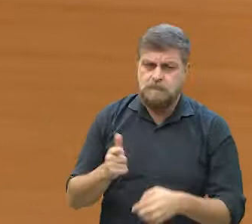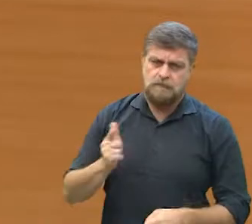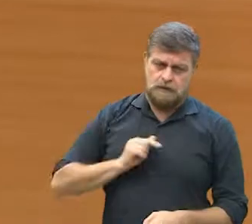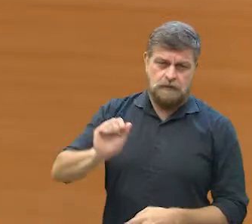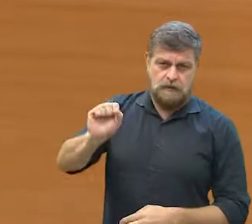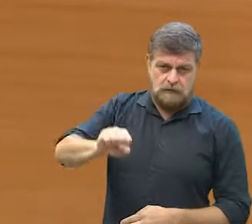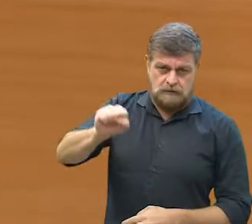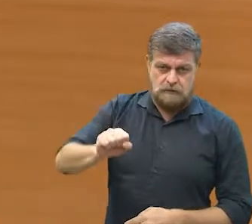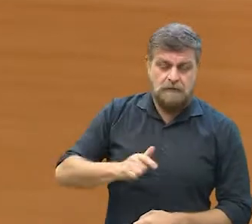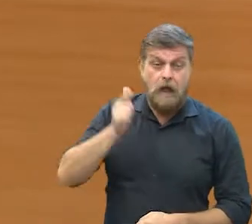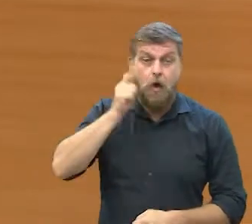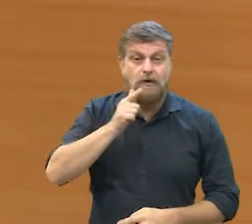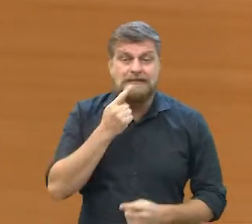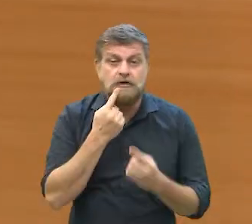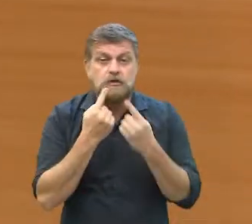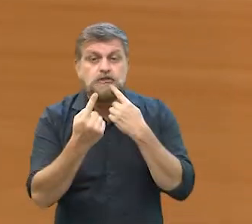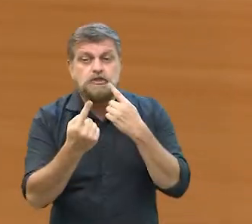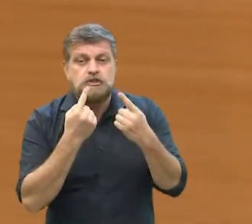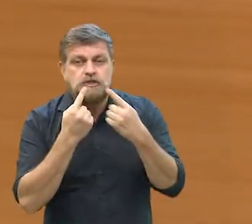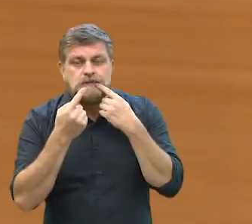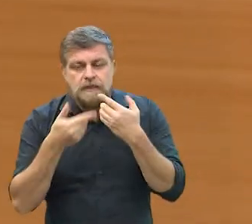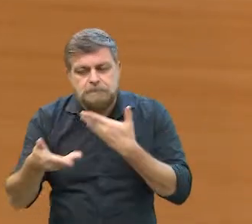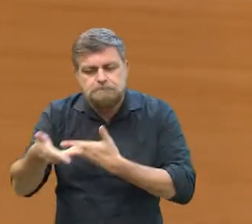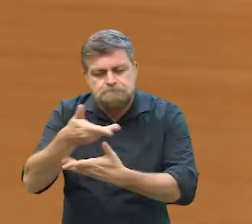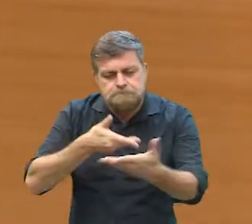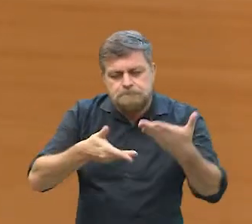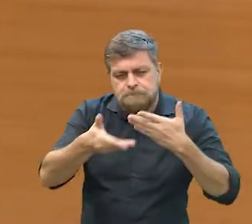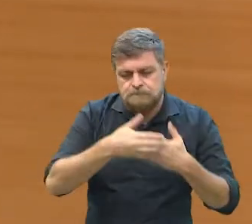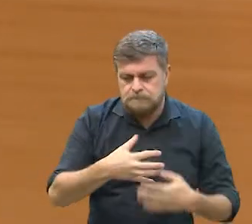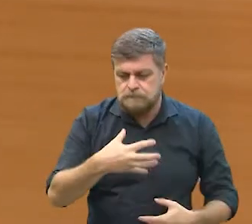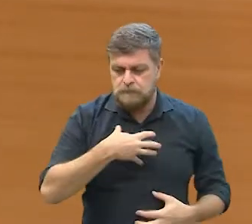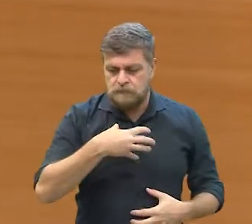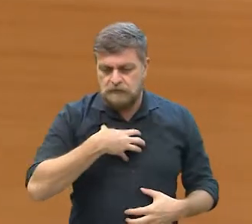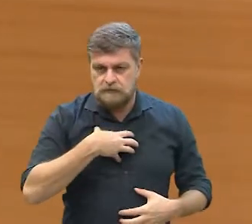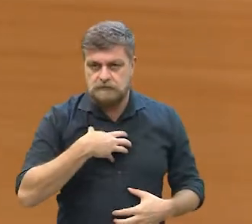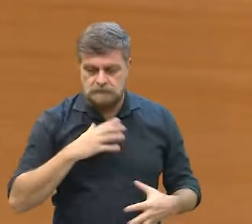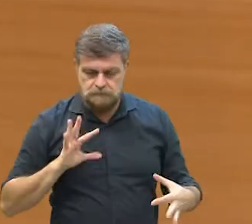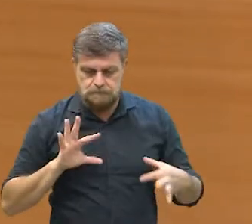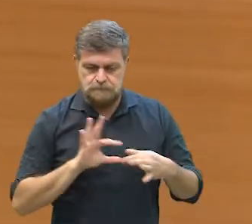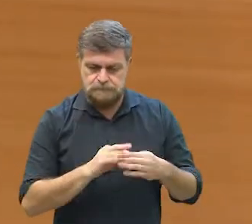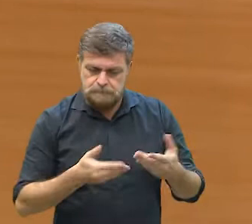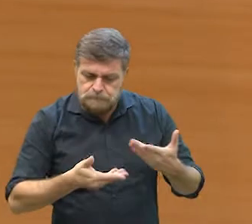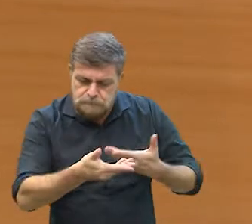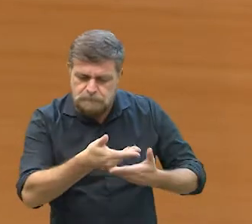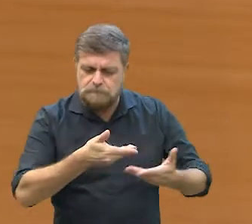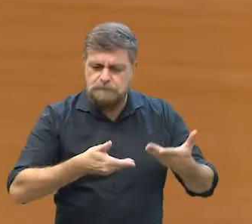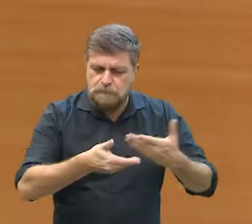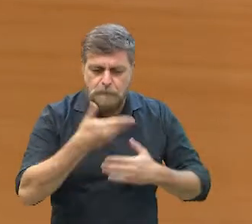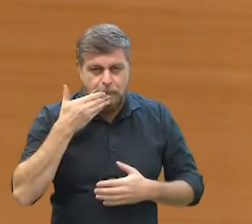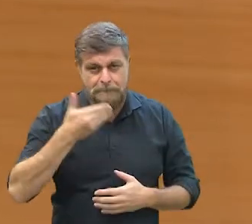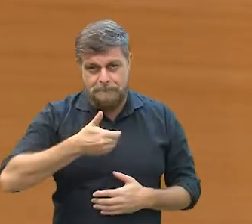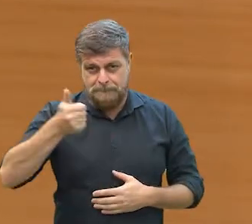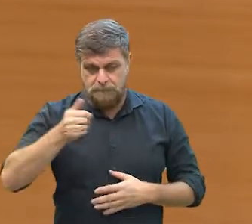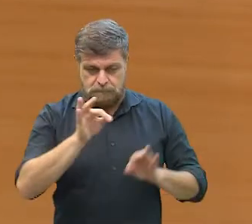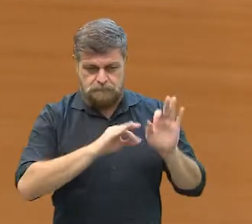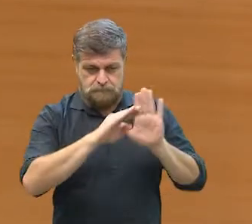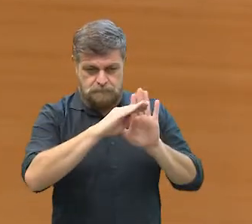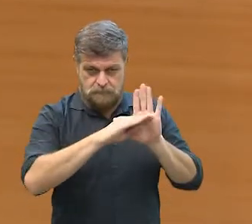embates, mas a gente está conseguindo dialogar, pelo menos estou sentindo uma abertura maior para